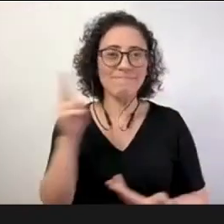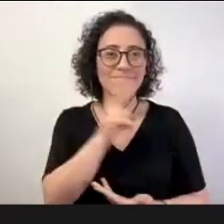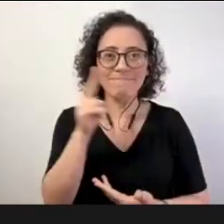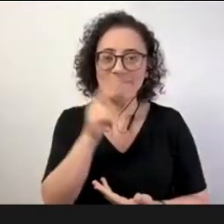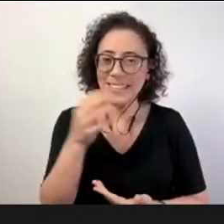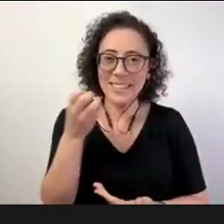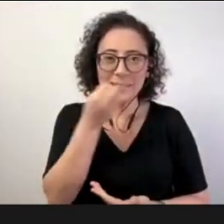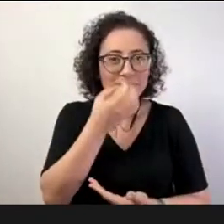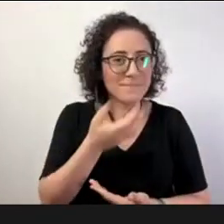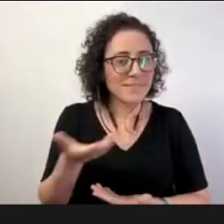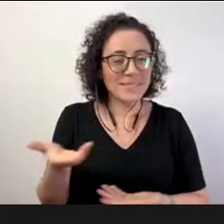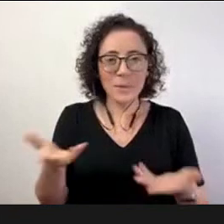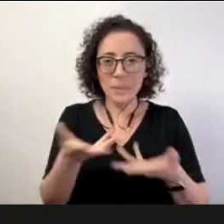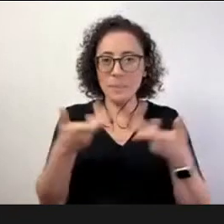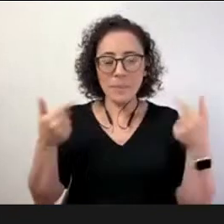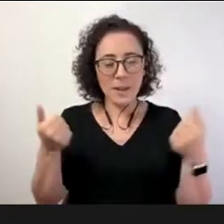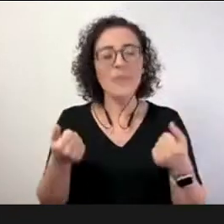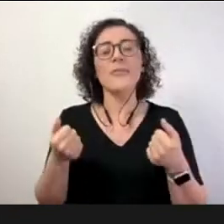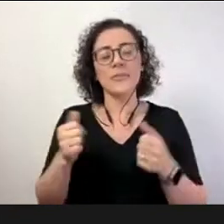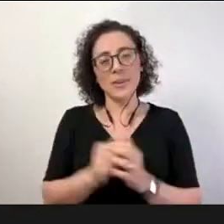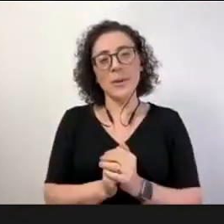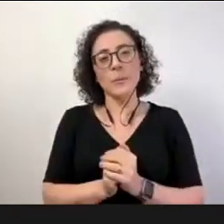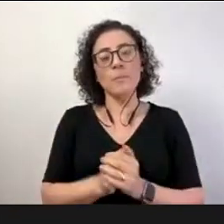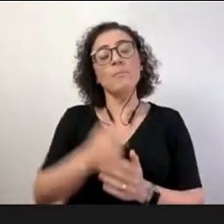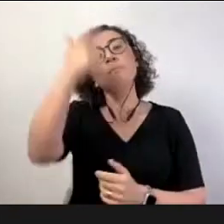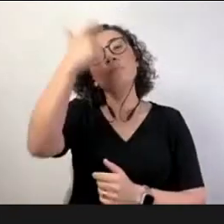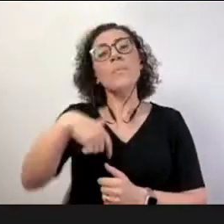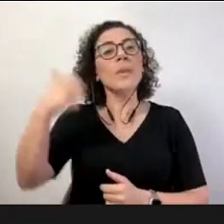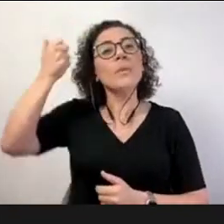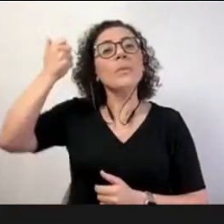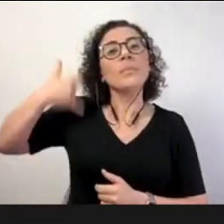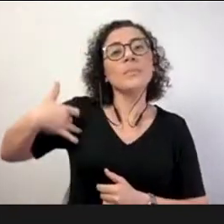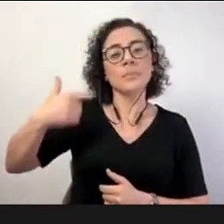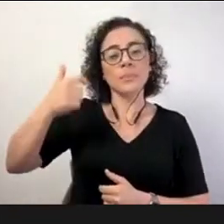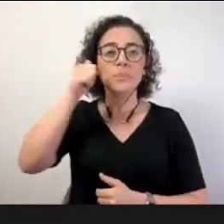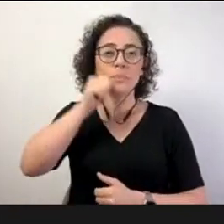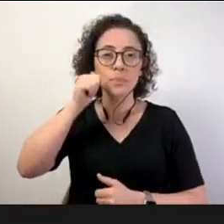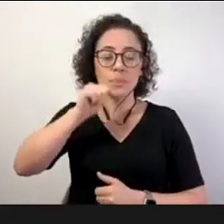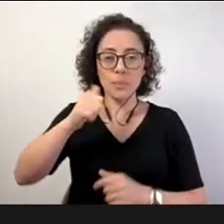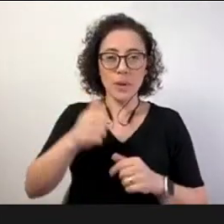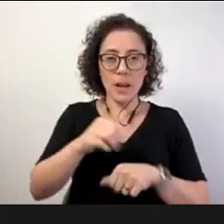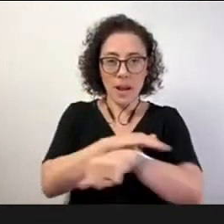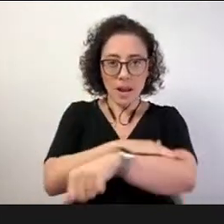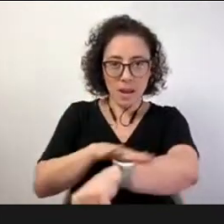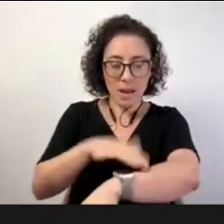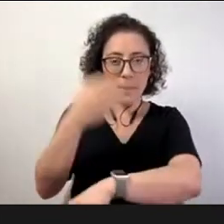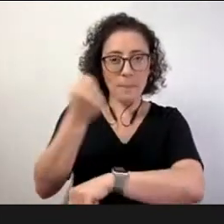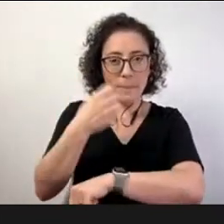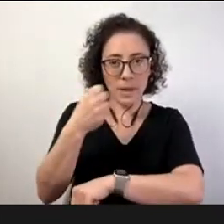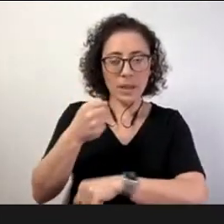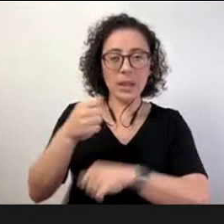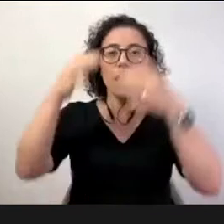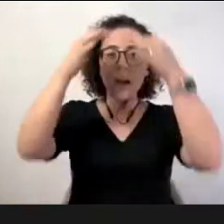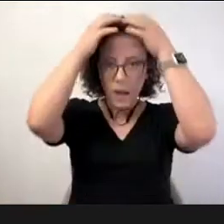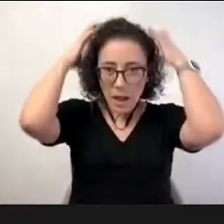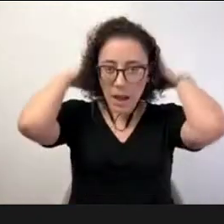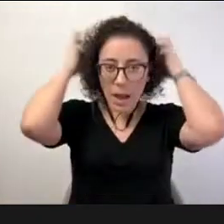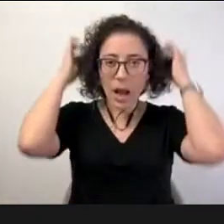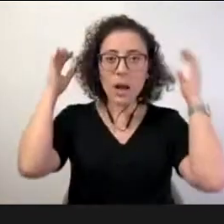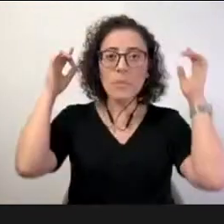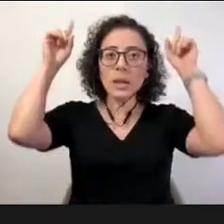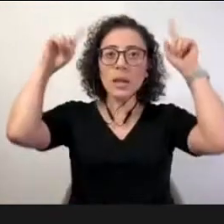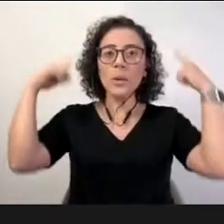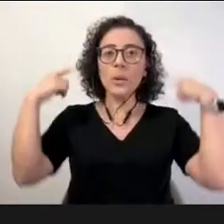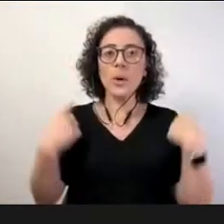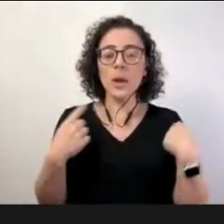como o próprio título da mesa já diz. Minha audiodescrição. Eu sou uma mulher branca, tenho cabelos loiros, enrolados,